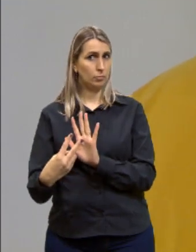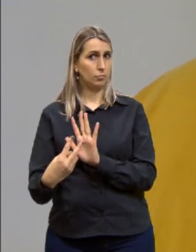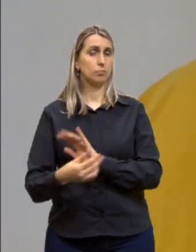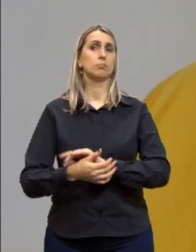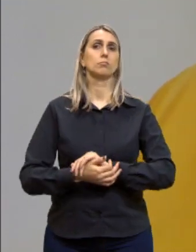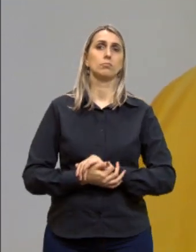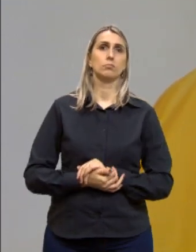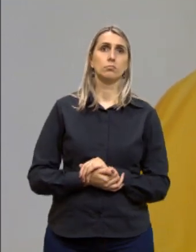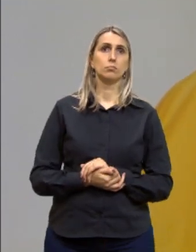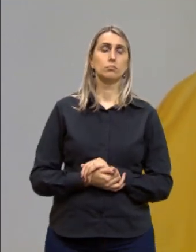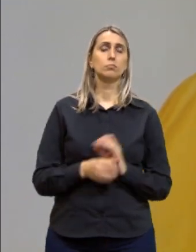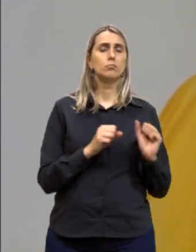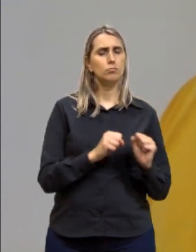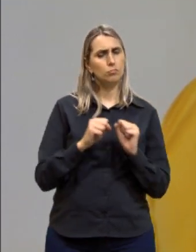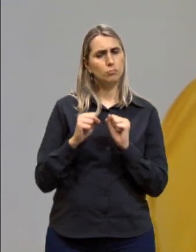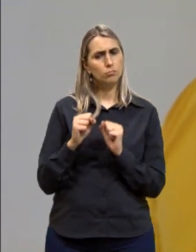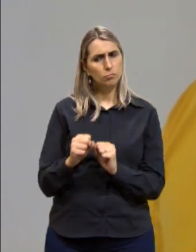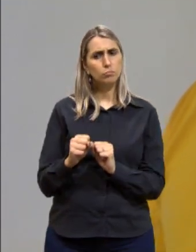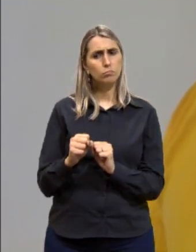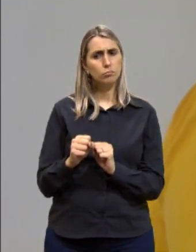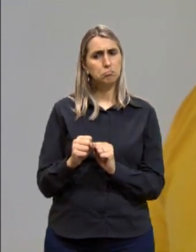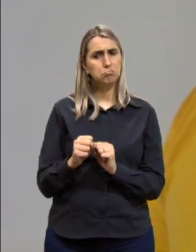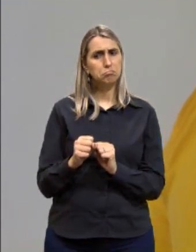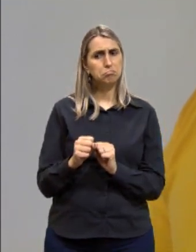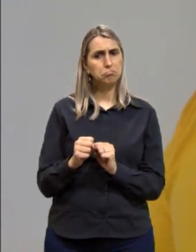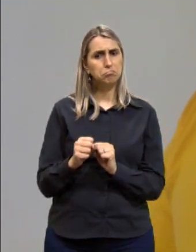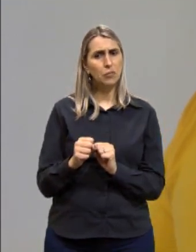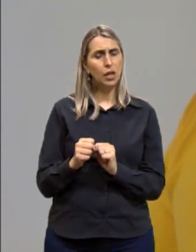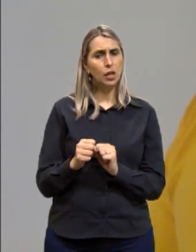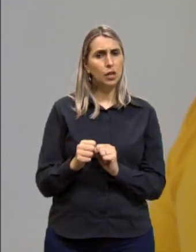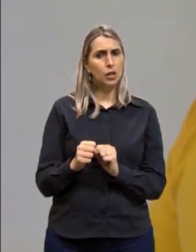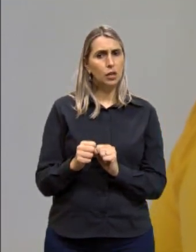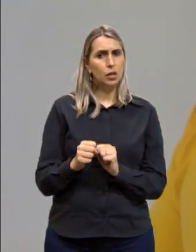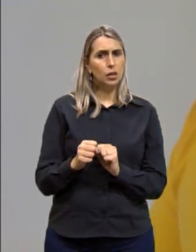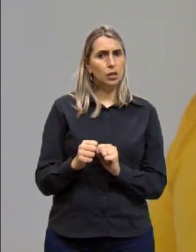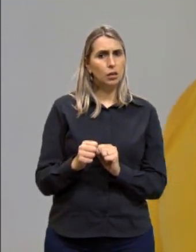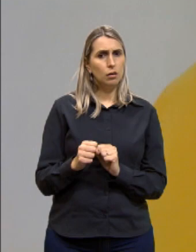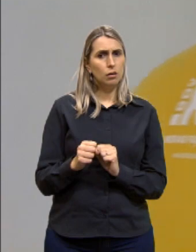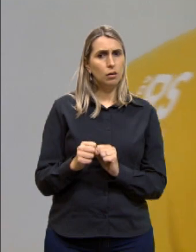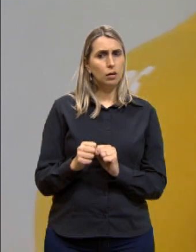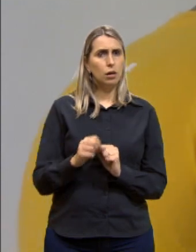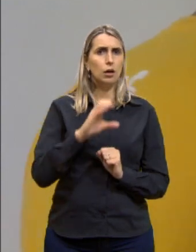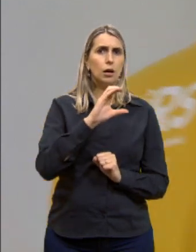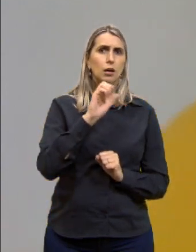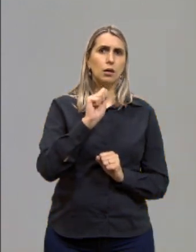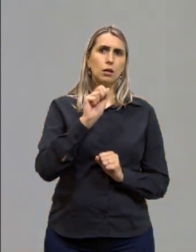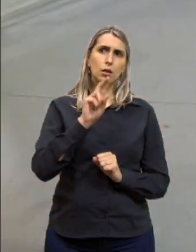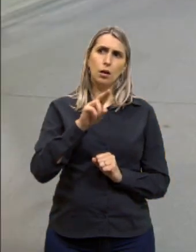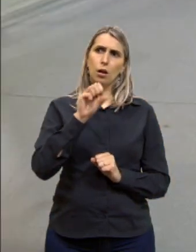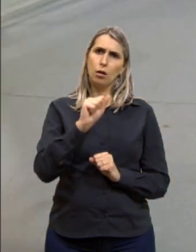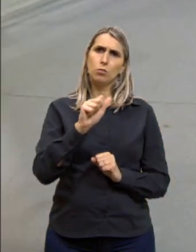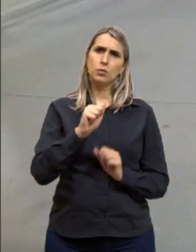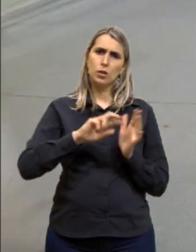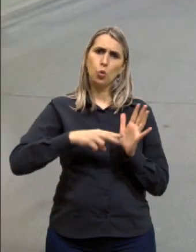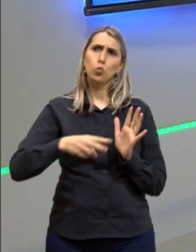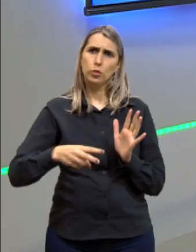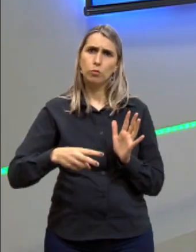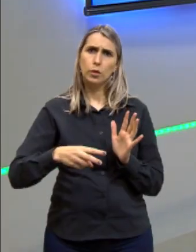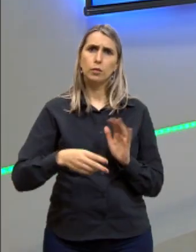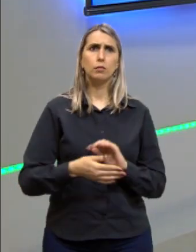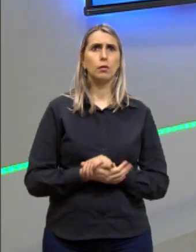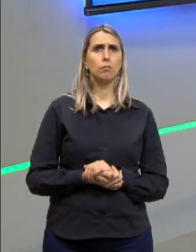tá? Que pode ser causa e consequência, ou pode ser só causa, que vai ser, na verdade, isso aqui, ó.